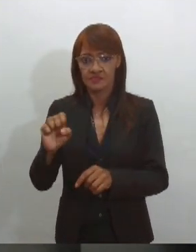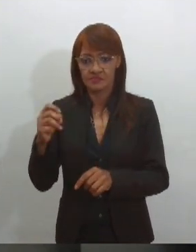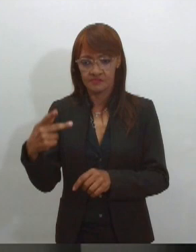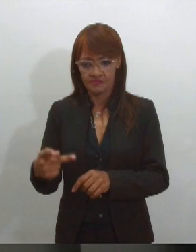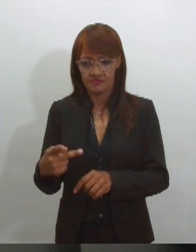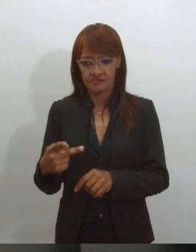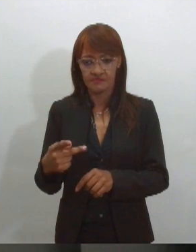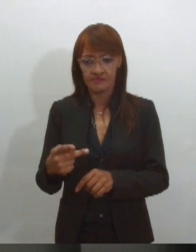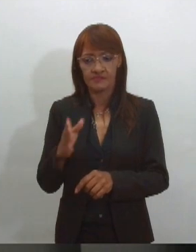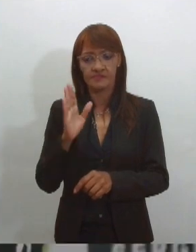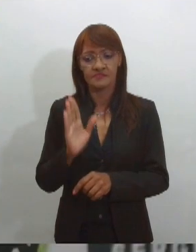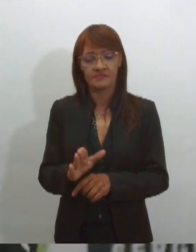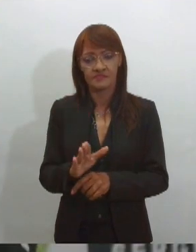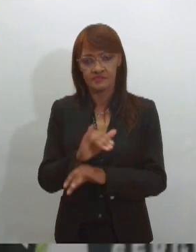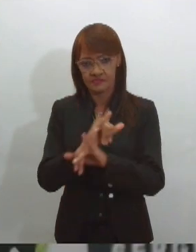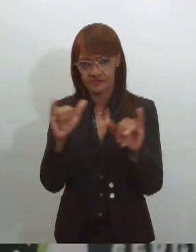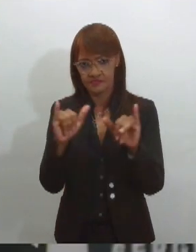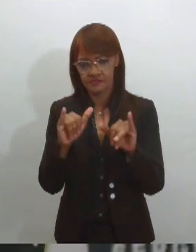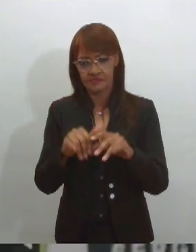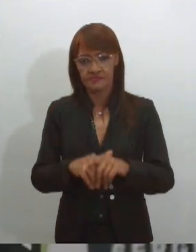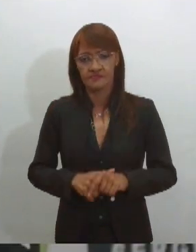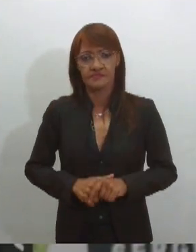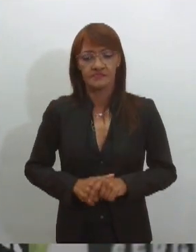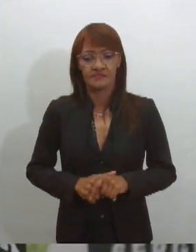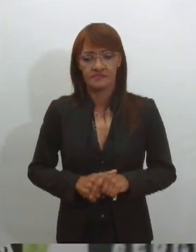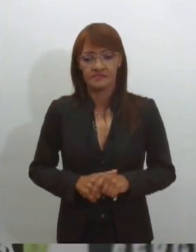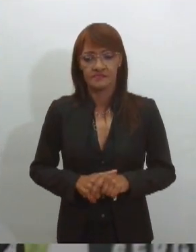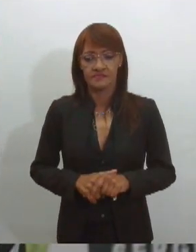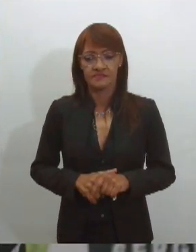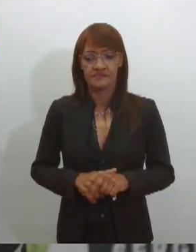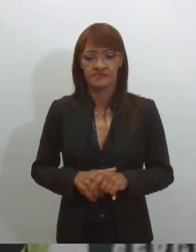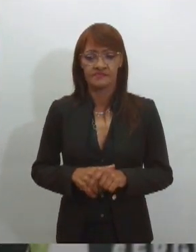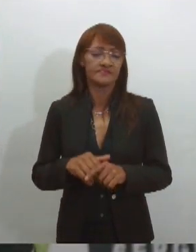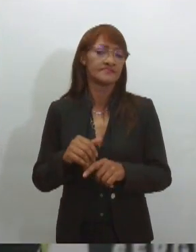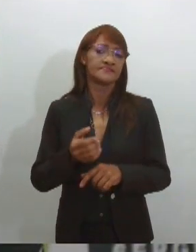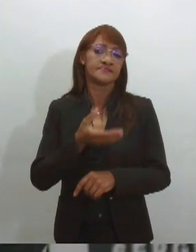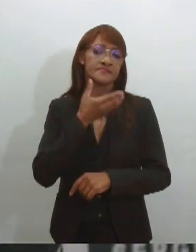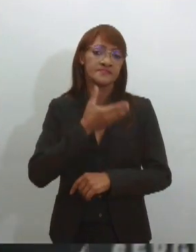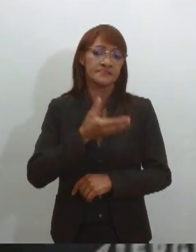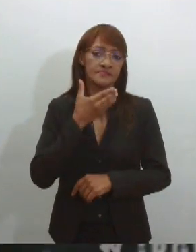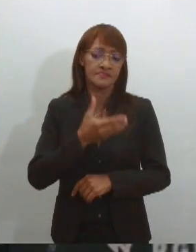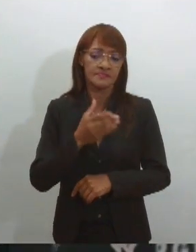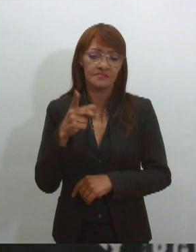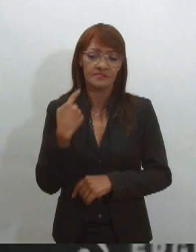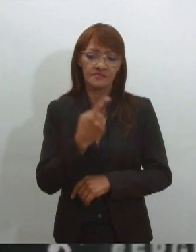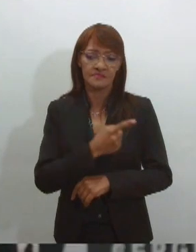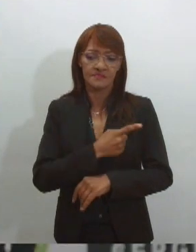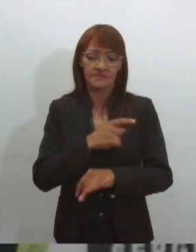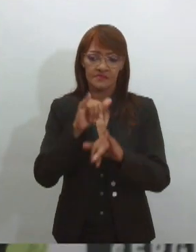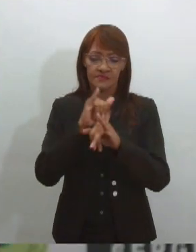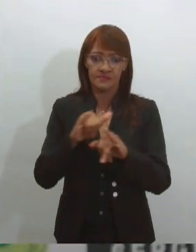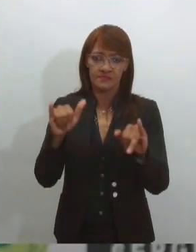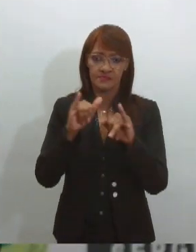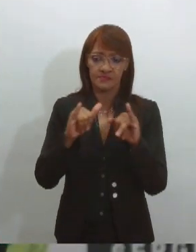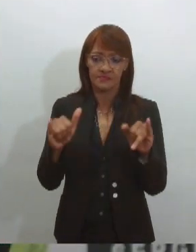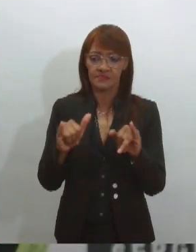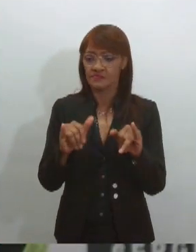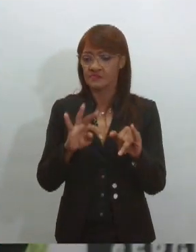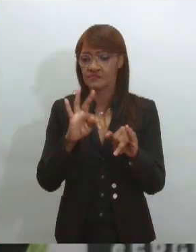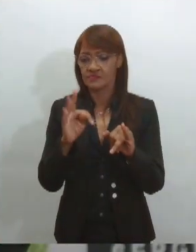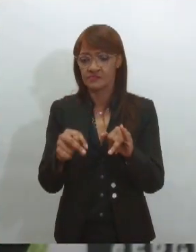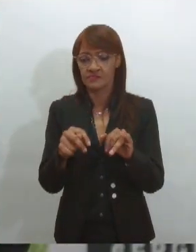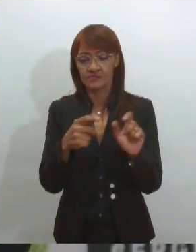tem as informações. No final do ano, nós fizemos uma divulgação dos trabalhos realizados no ano de 2023